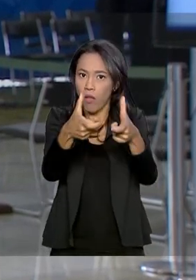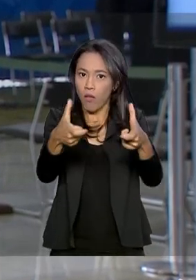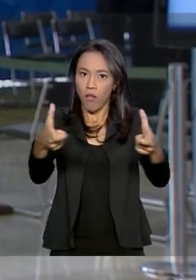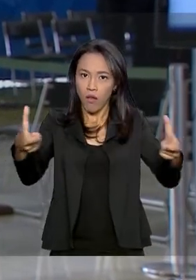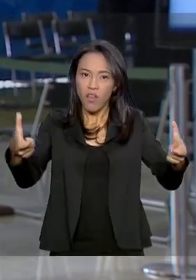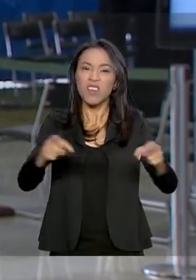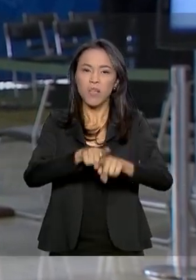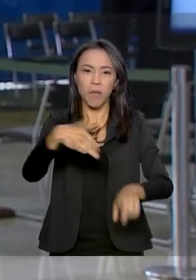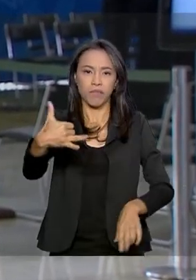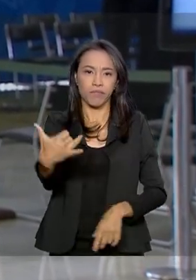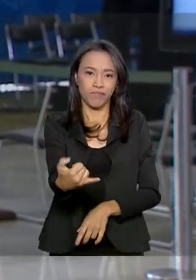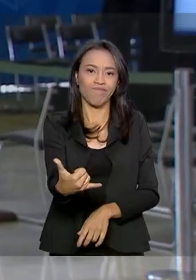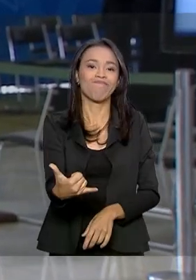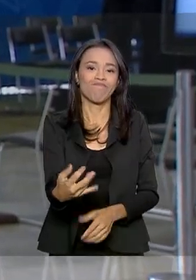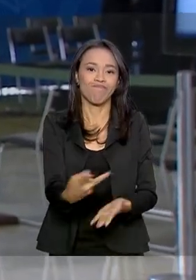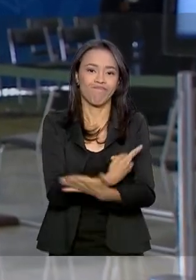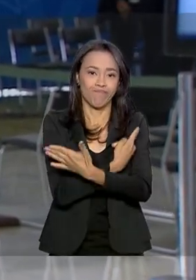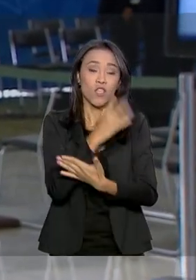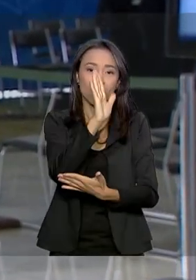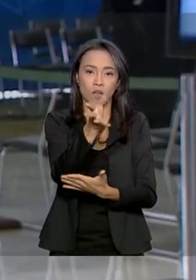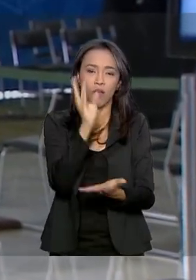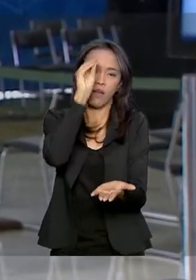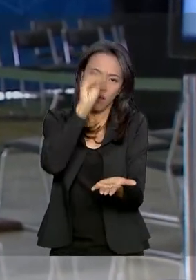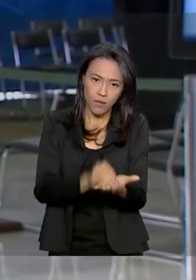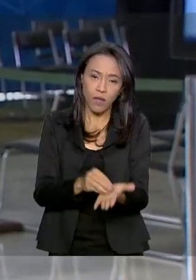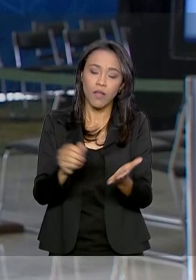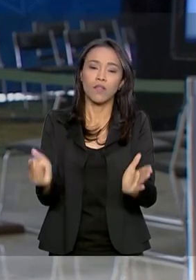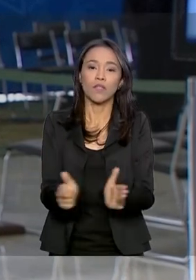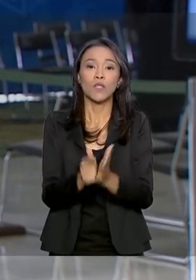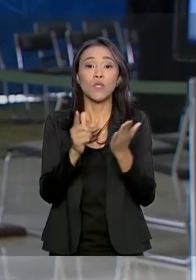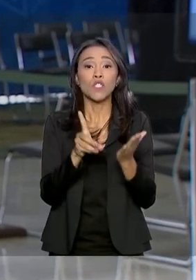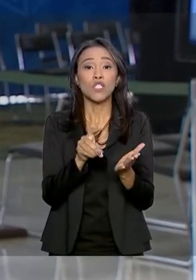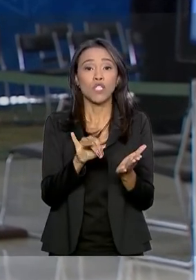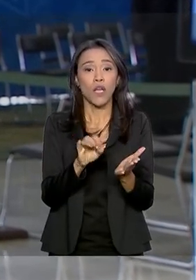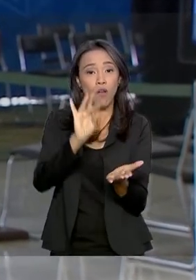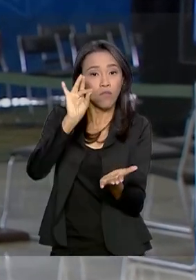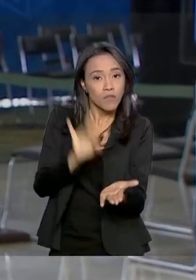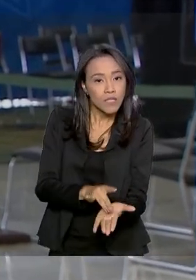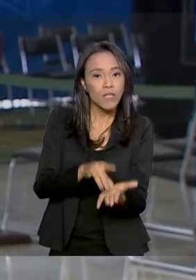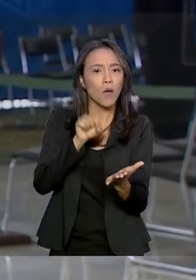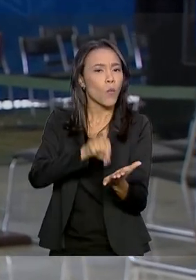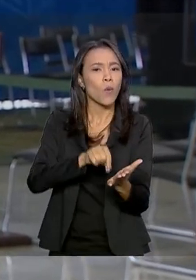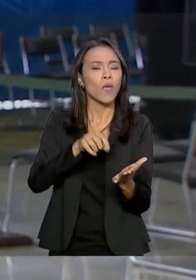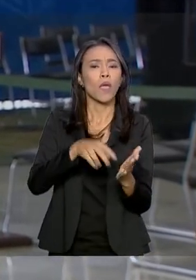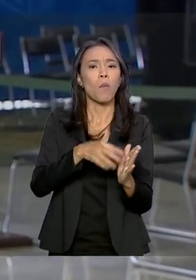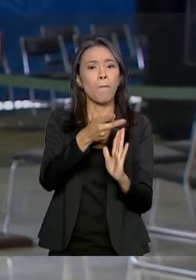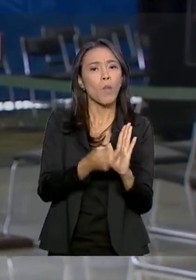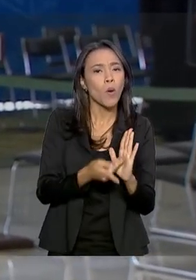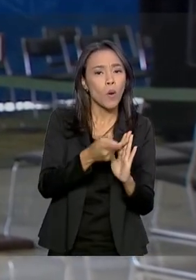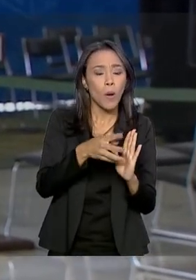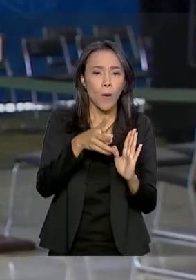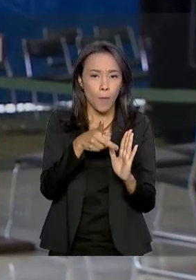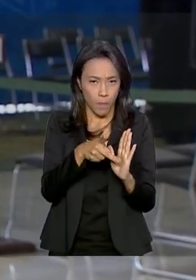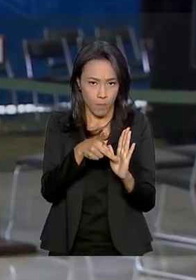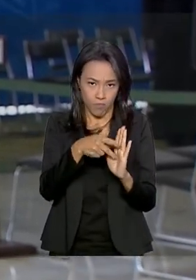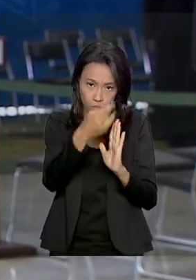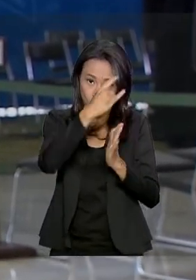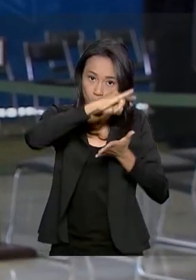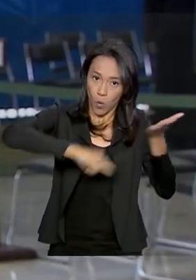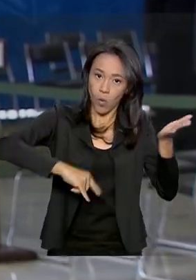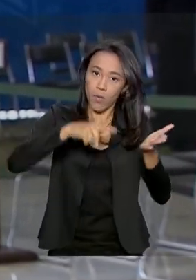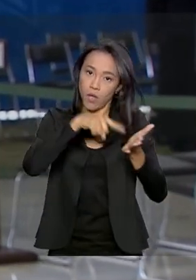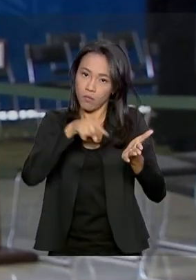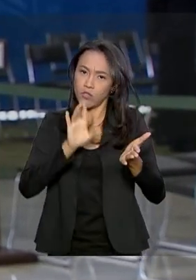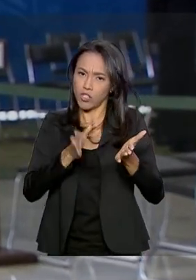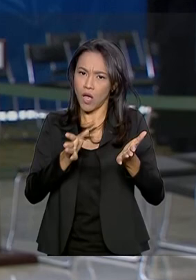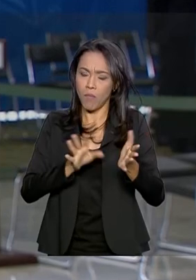homicídios. Já está no Diário Oficial da União de hoje a portaria que prevê a primeira fase da implantação desse projeto e